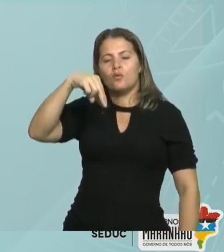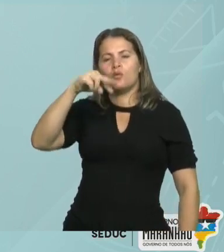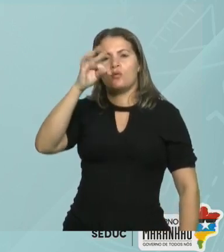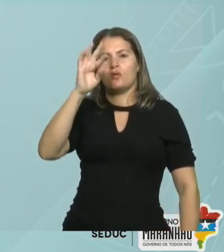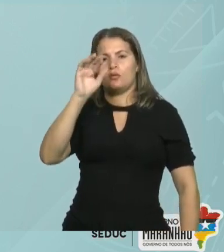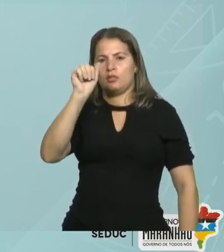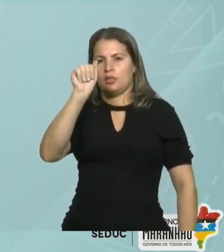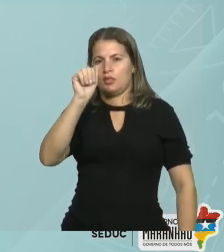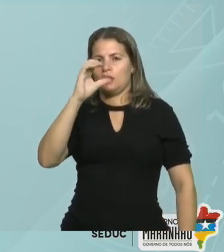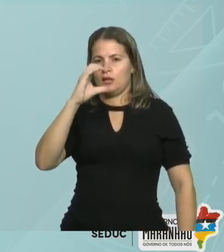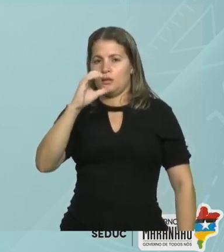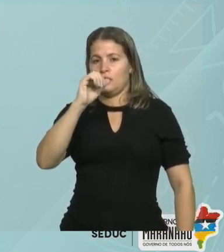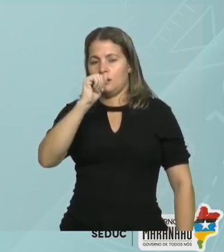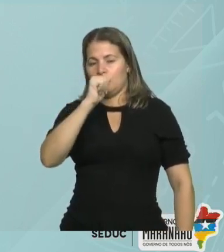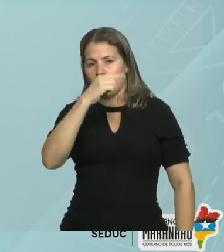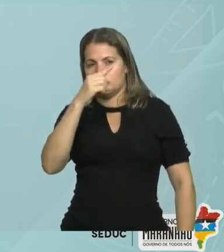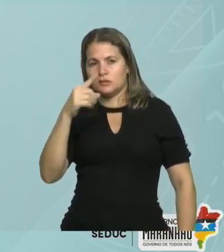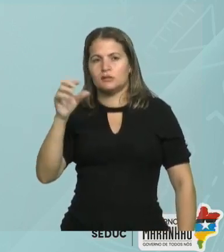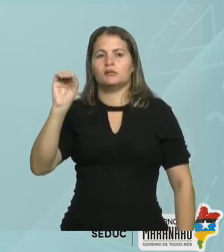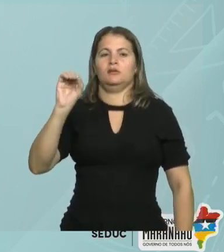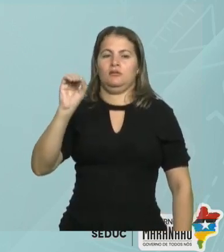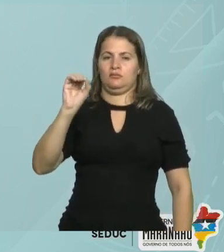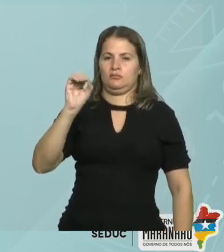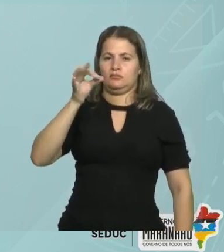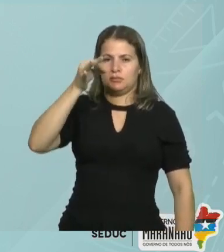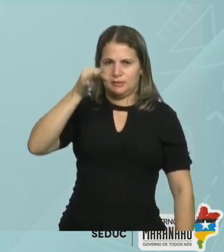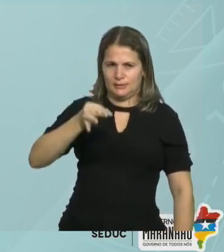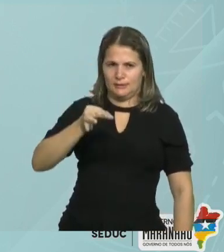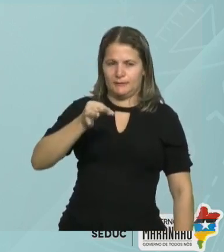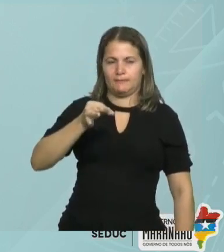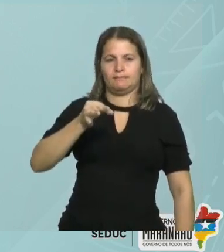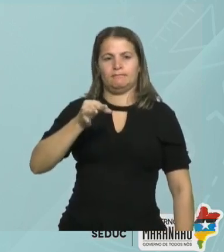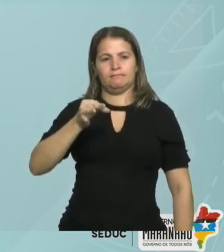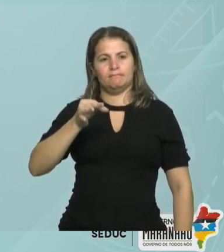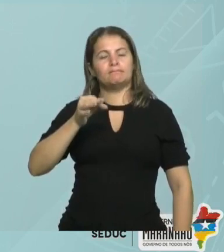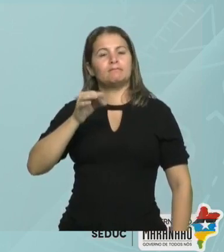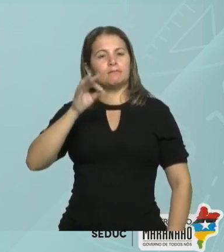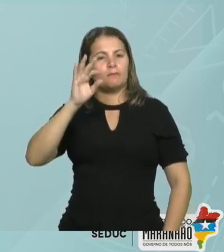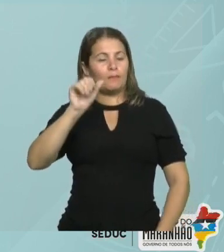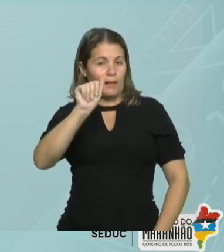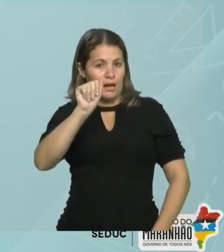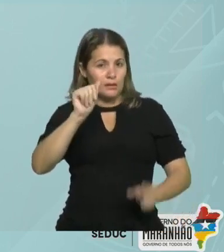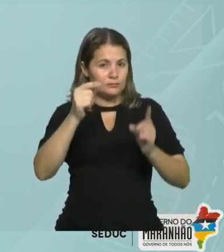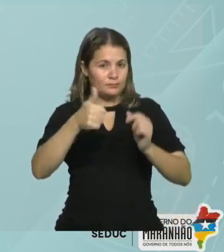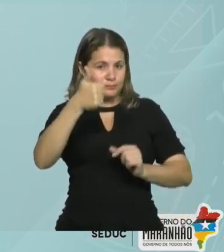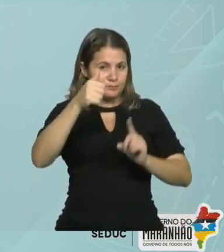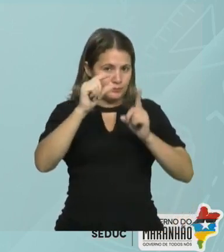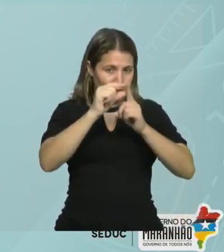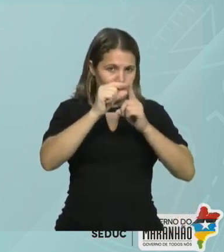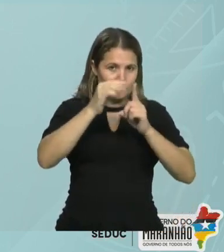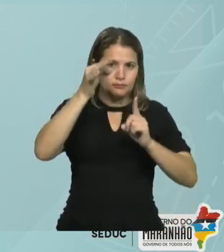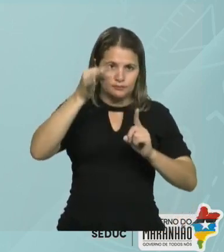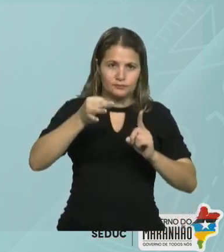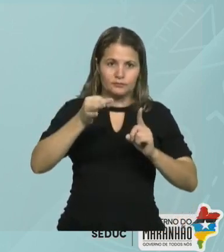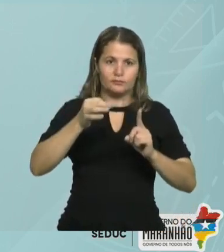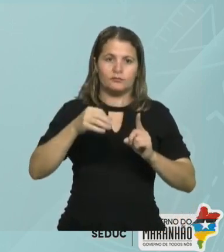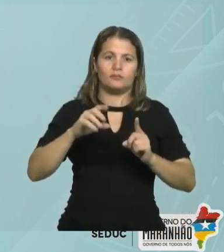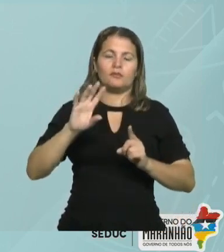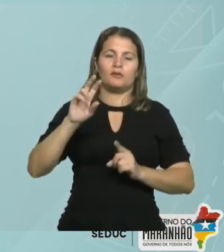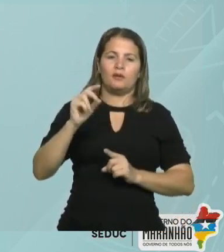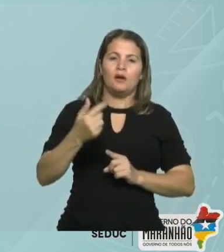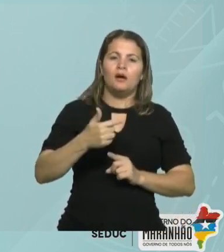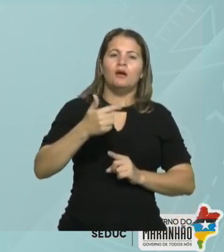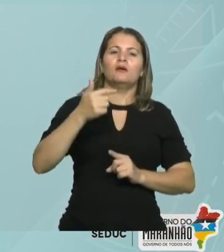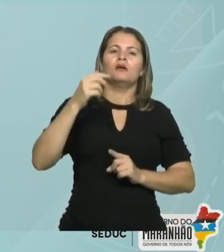ocorrer contração para que ela possa diminuir, abaixar. Então contração. E também contração